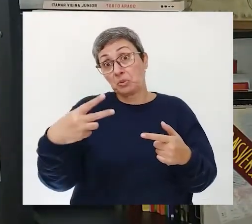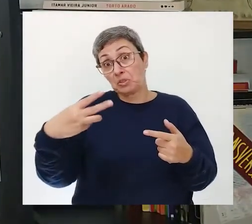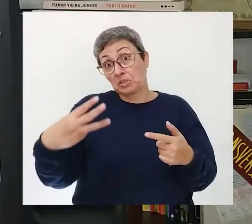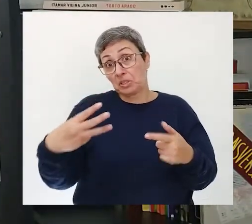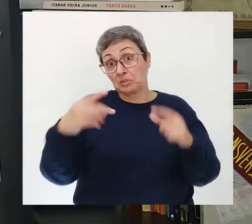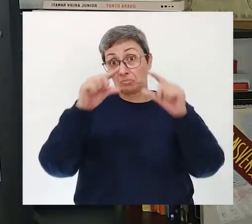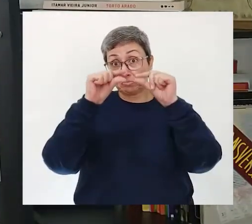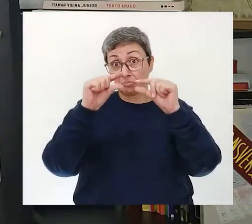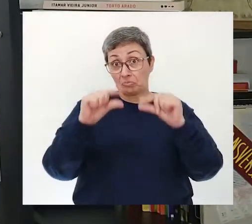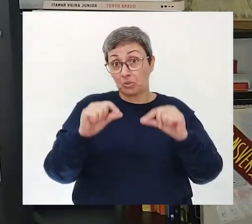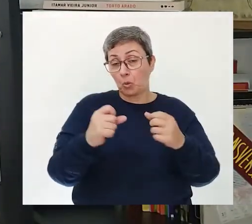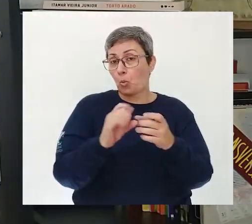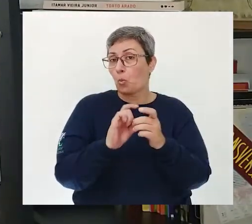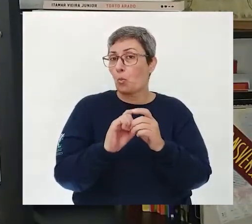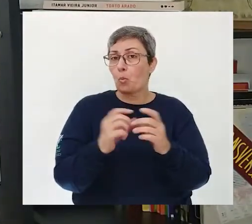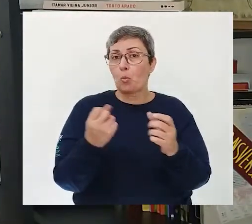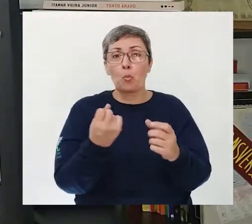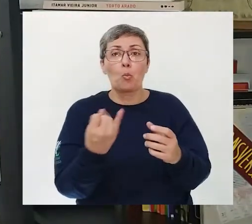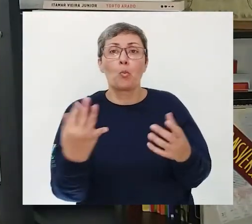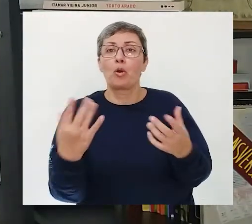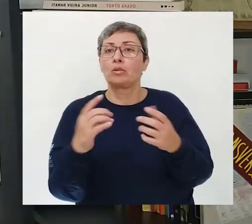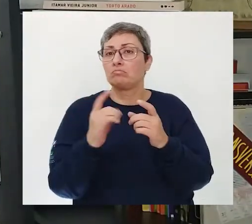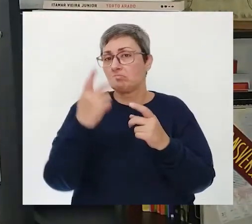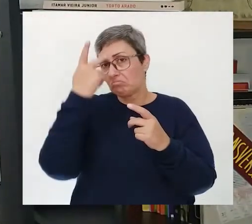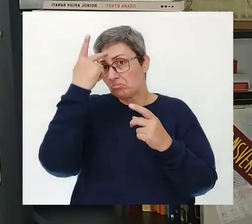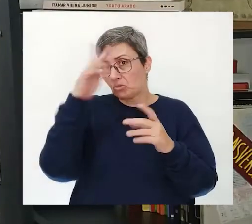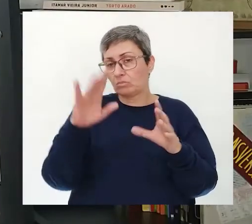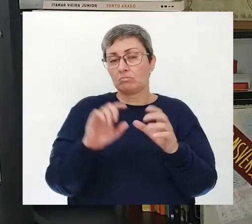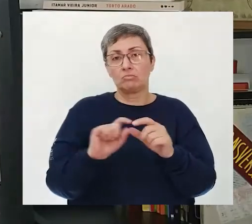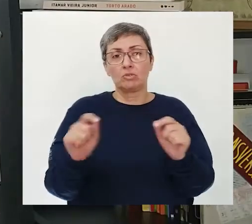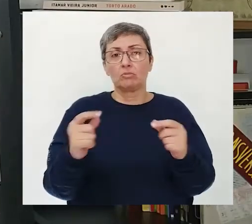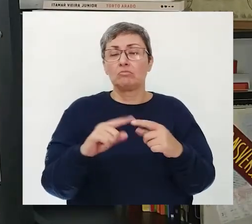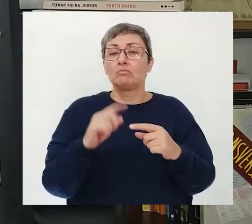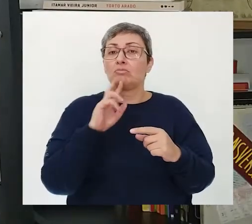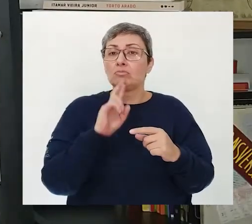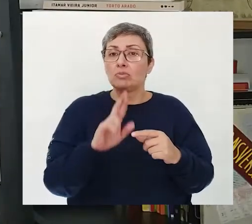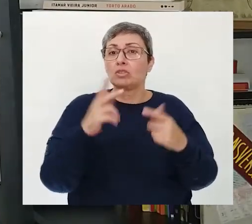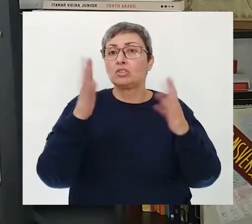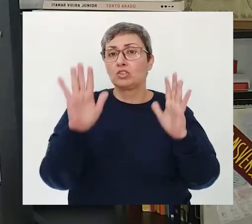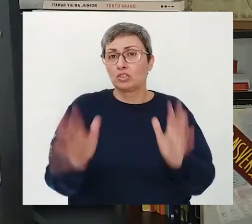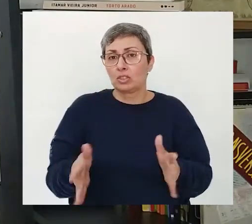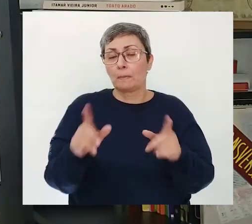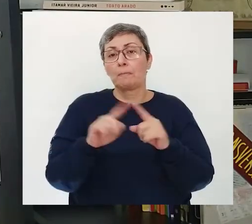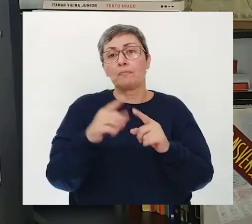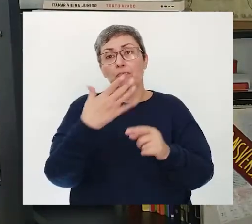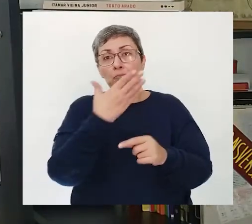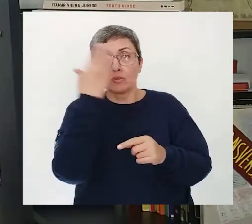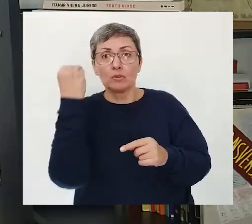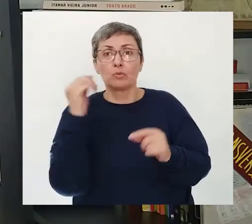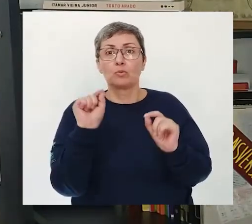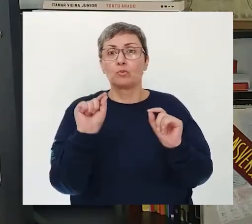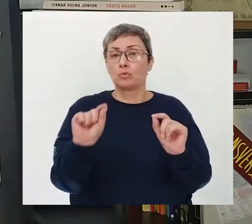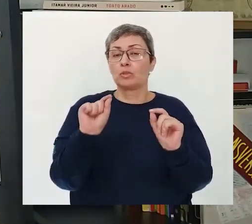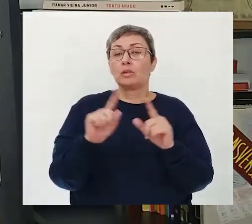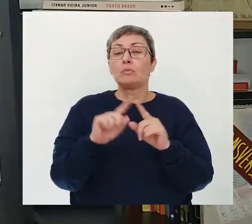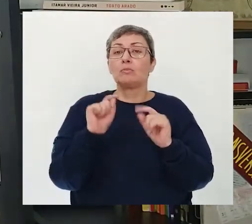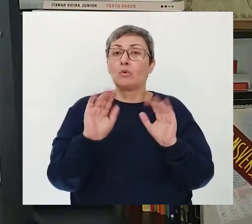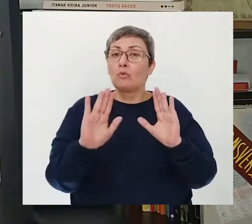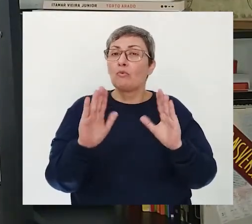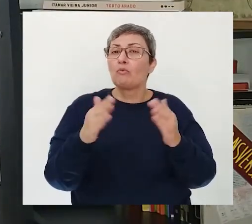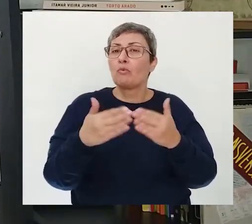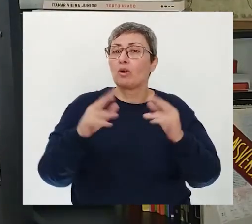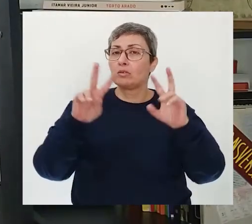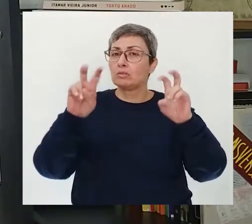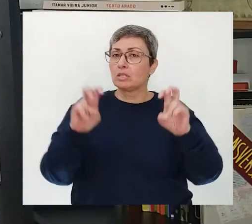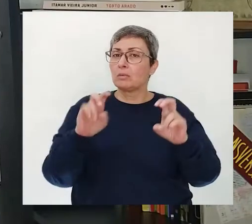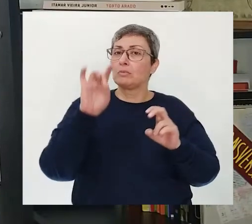Três Versos Ou quantos Versos Vocês quiserem Repetindo aí O que eu já tinha dito E não se esqueçam Foca